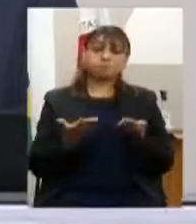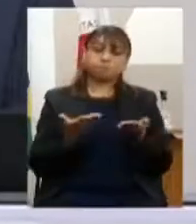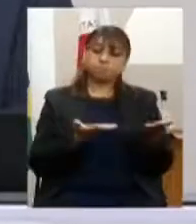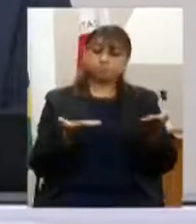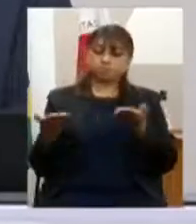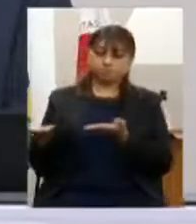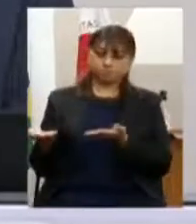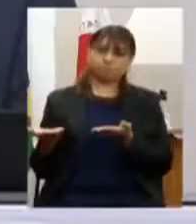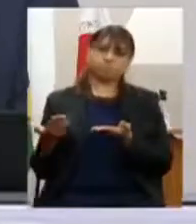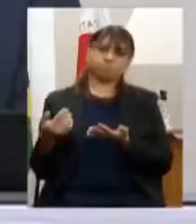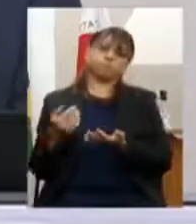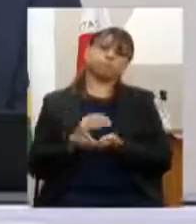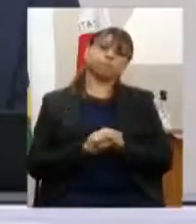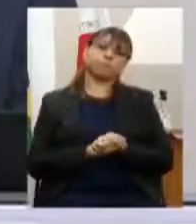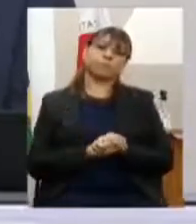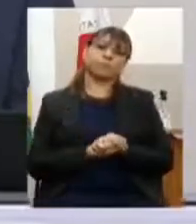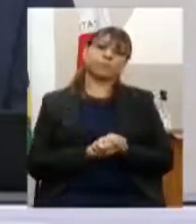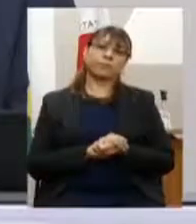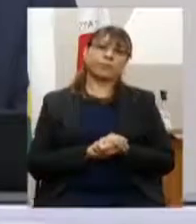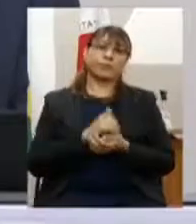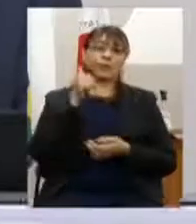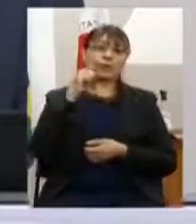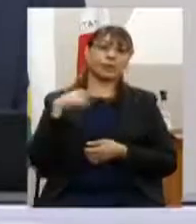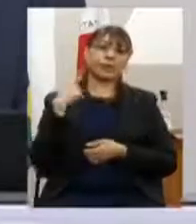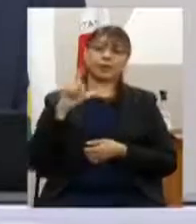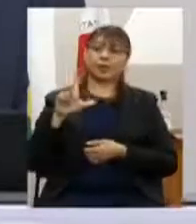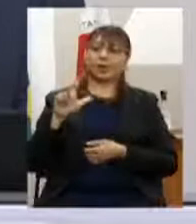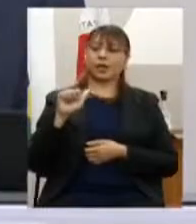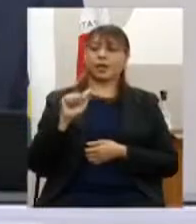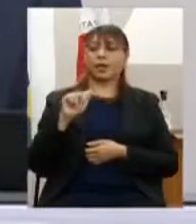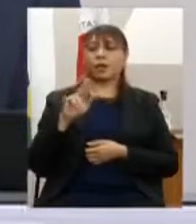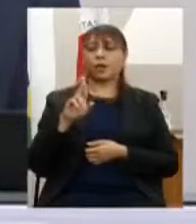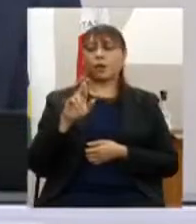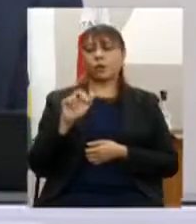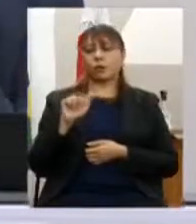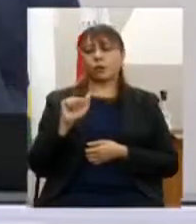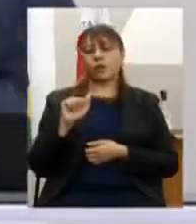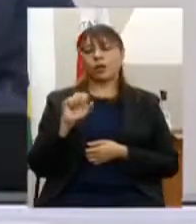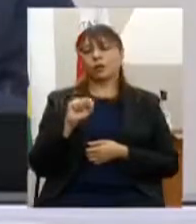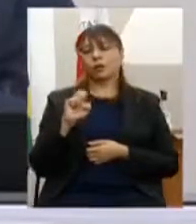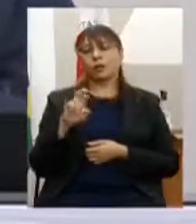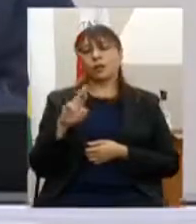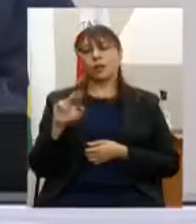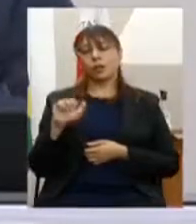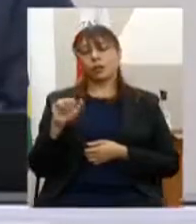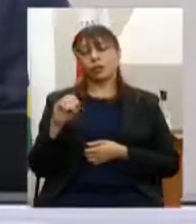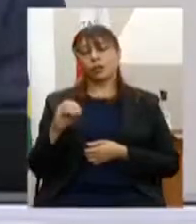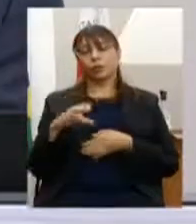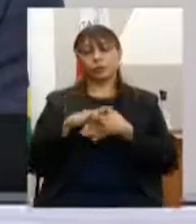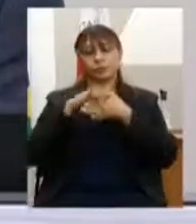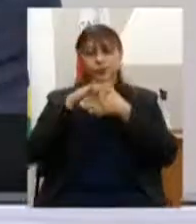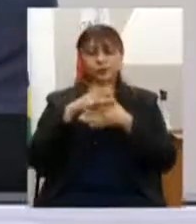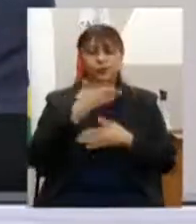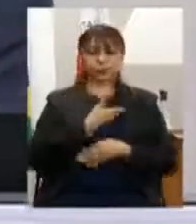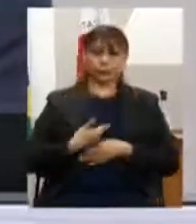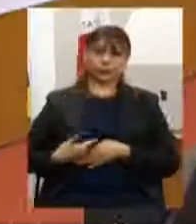as suas saudações iniciais, a deputada Laura Serrano, líder do governo aqui na casa.